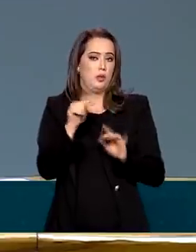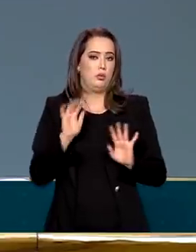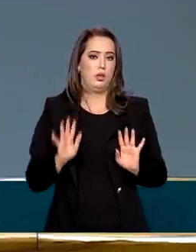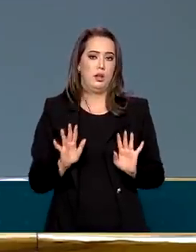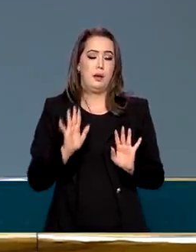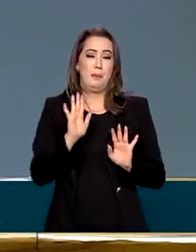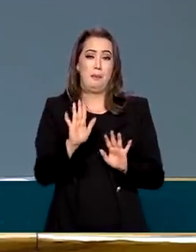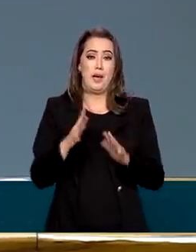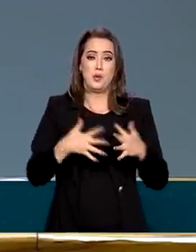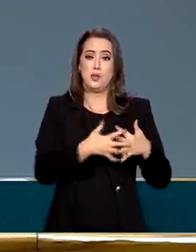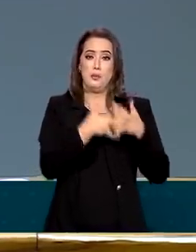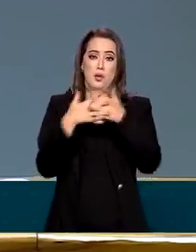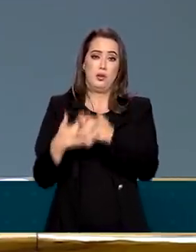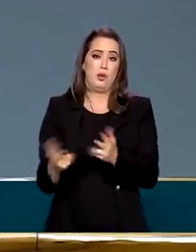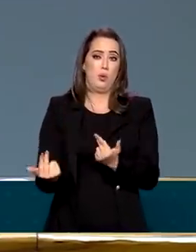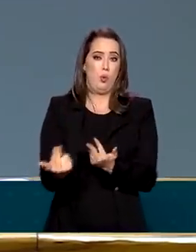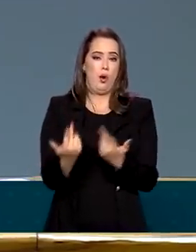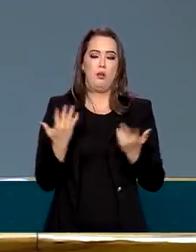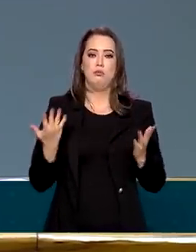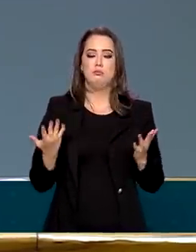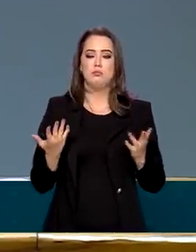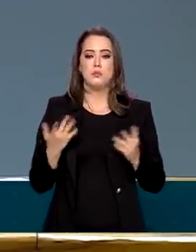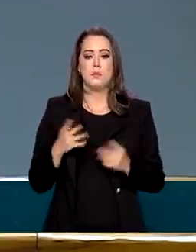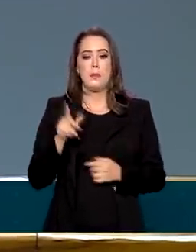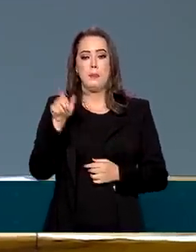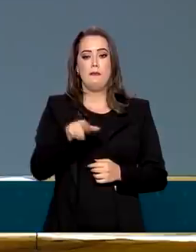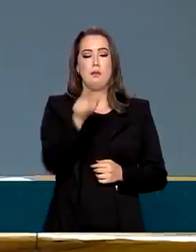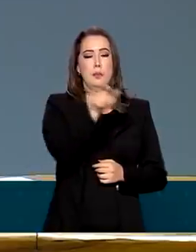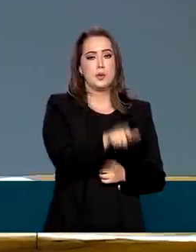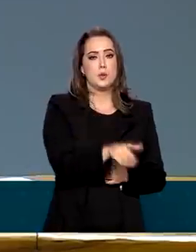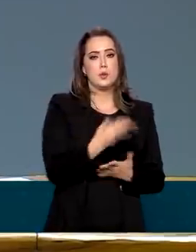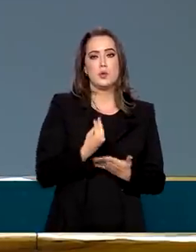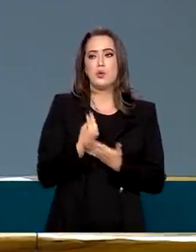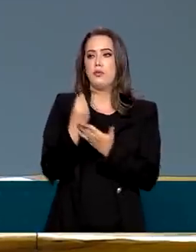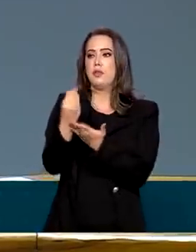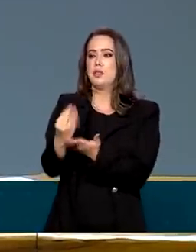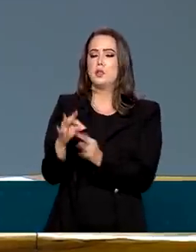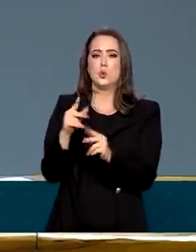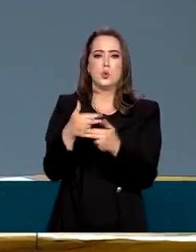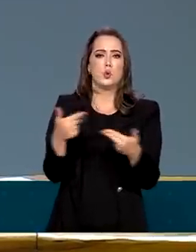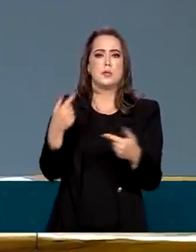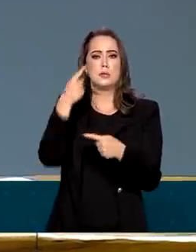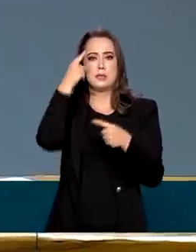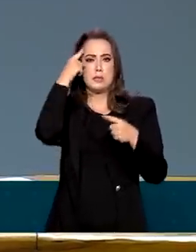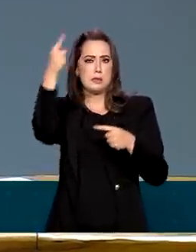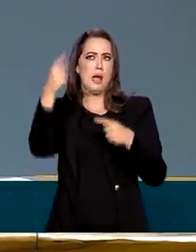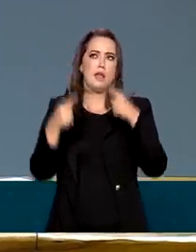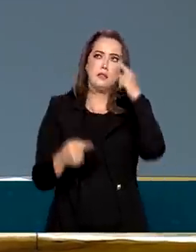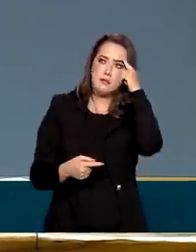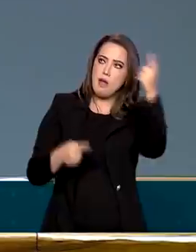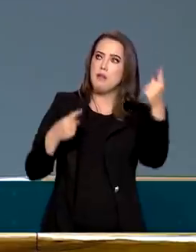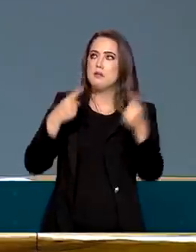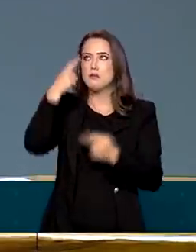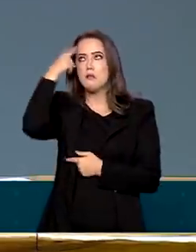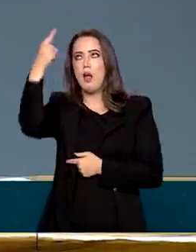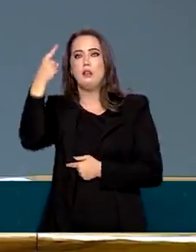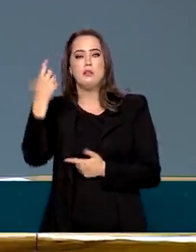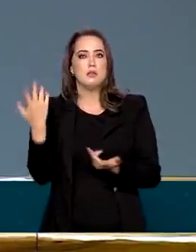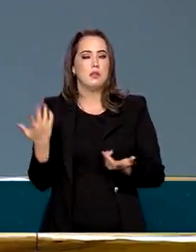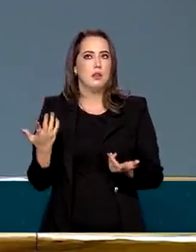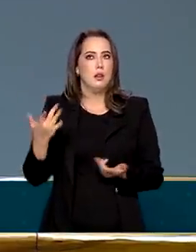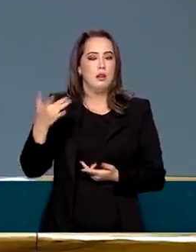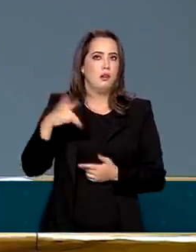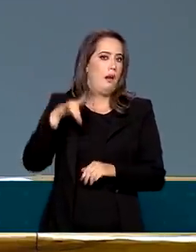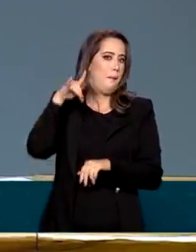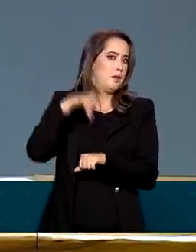Então, no caso do caminhoneiro, é igual. No caso do caminhoneiro, é o seguinte, tinha gente oferecendo todo tipo de ideia estapafúrdia. Por exemplo, vamos